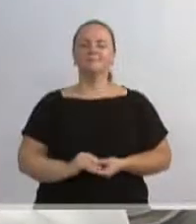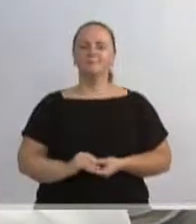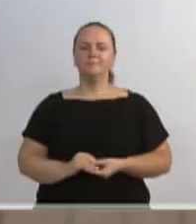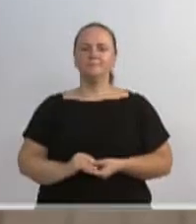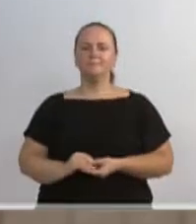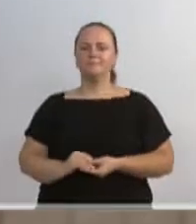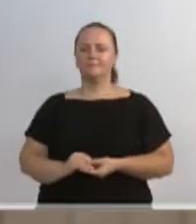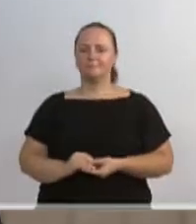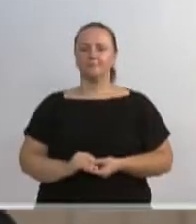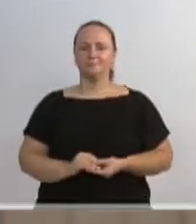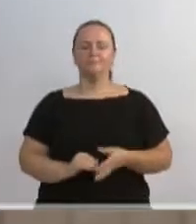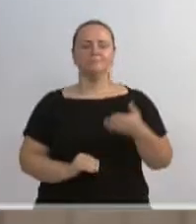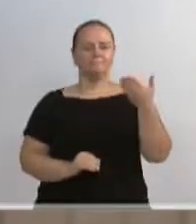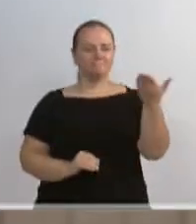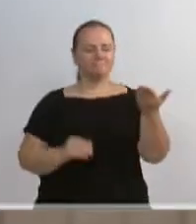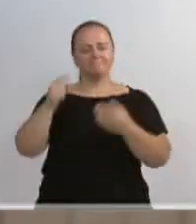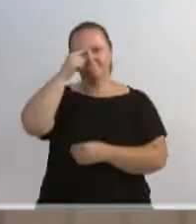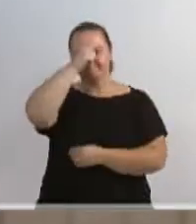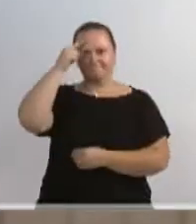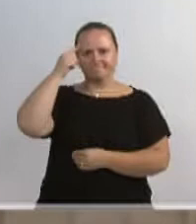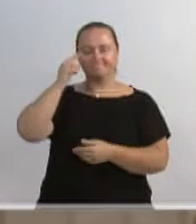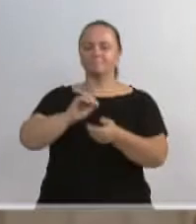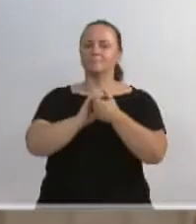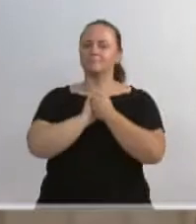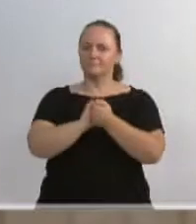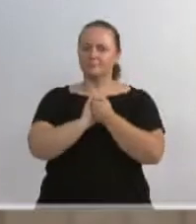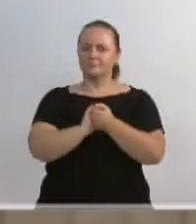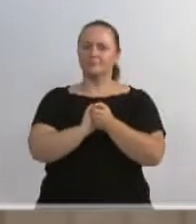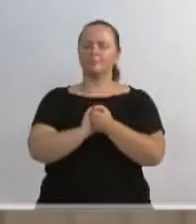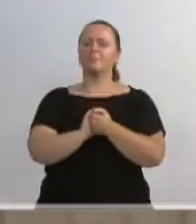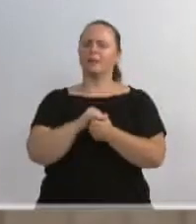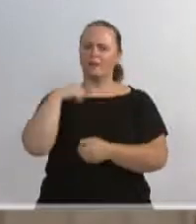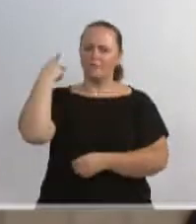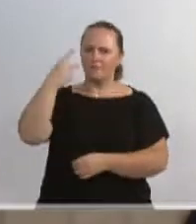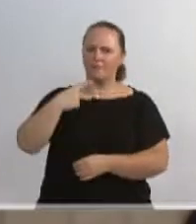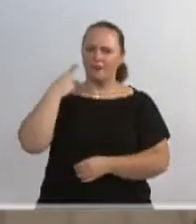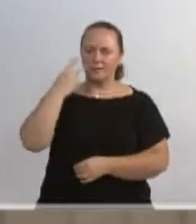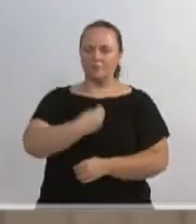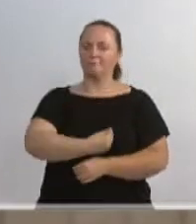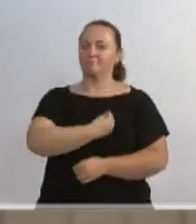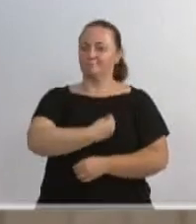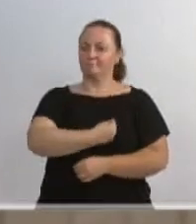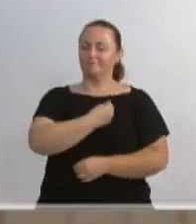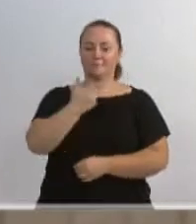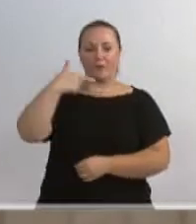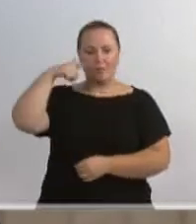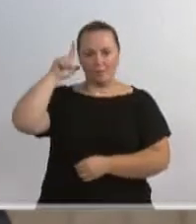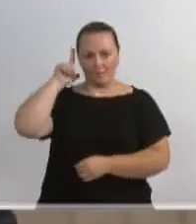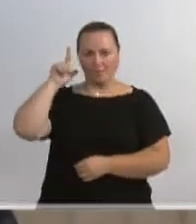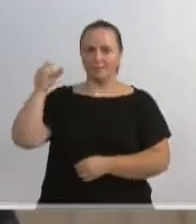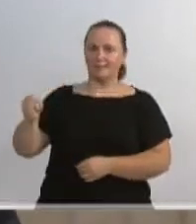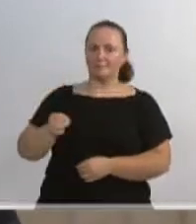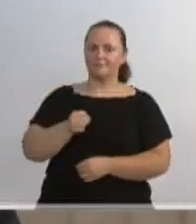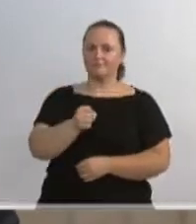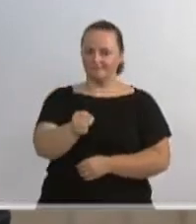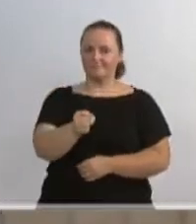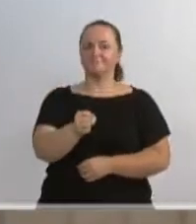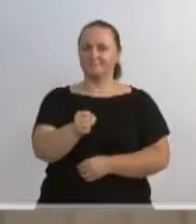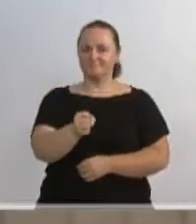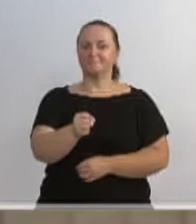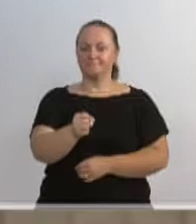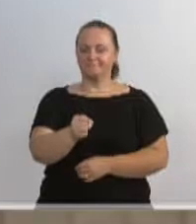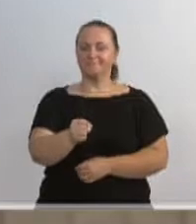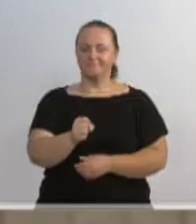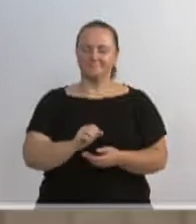Vereador Marcos da Rosa, parabéns pelo seu discurso. Fui um dos vereadores que esteve presente ontem lá na posse da nova diretoria